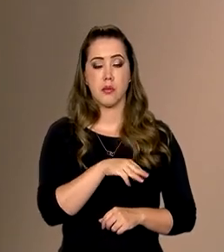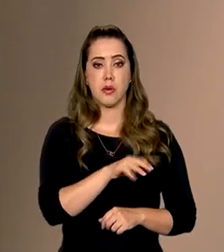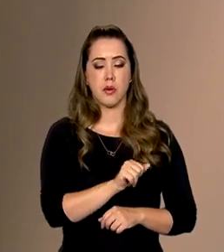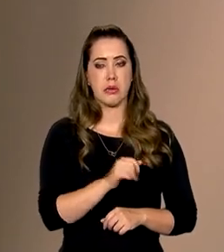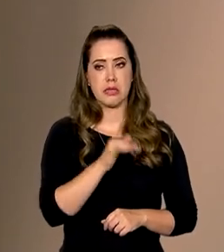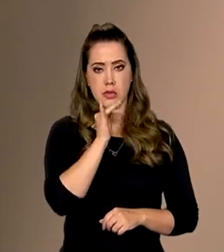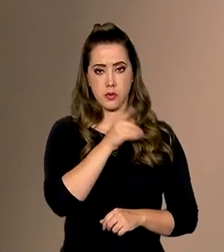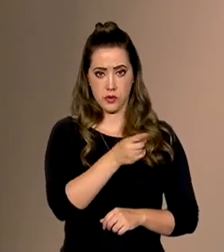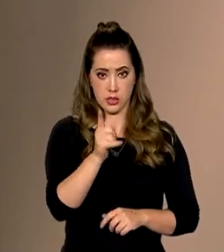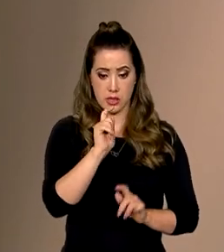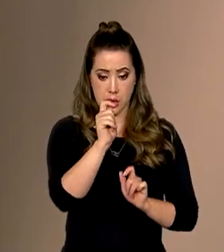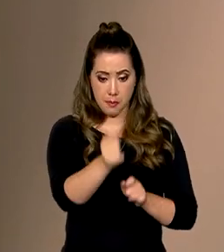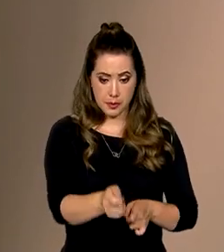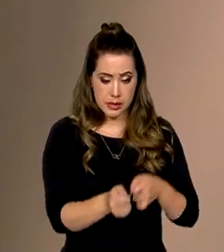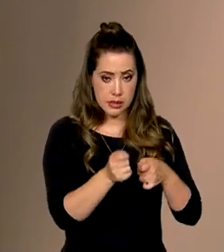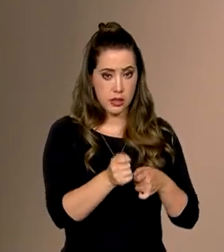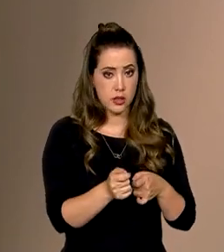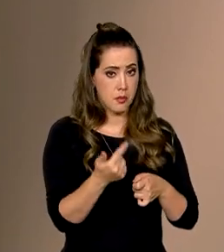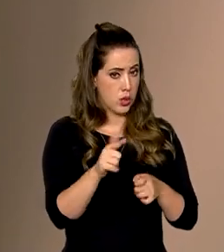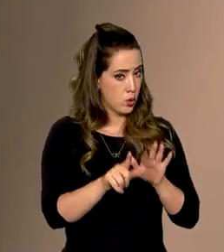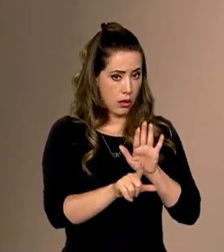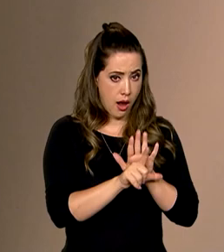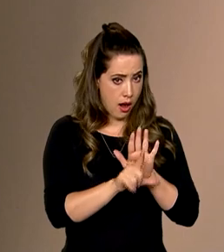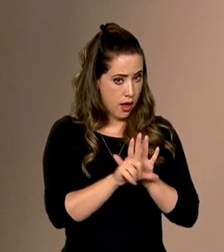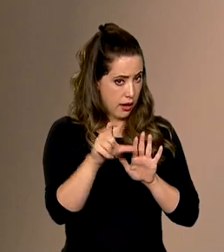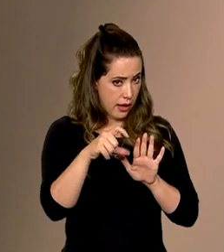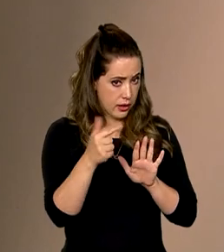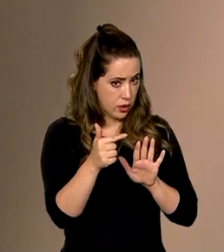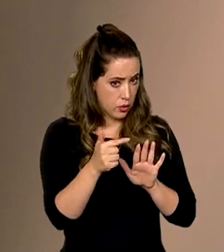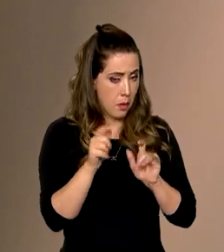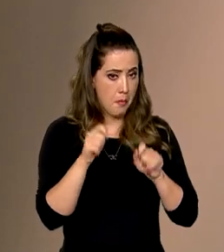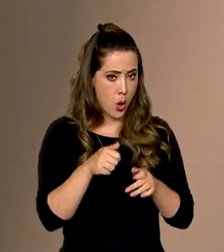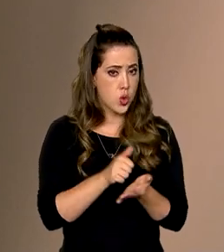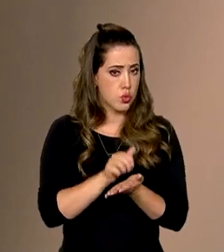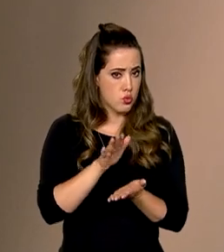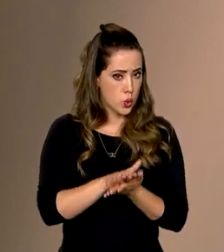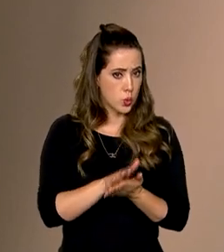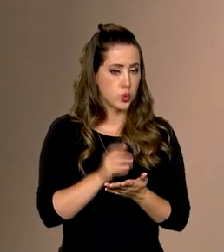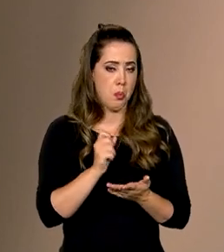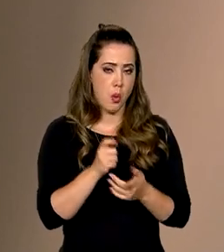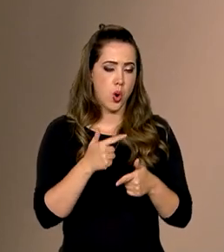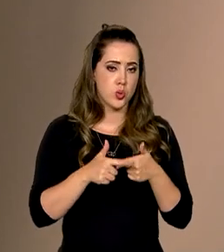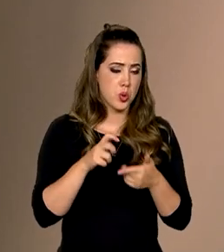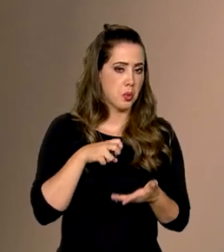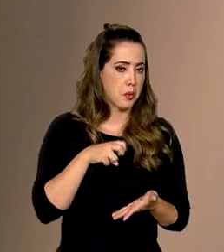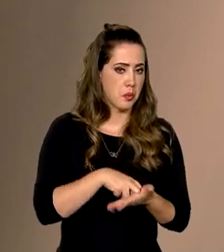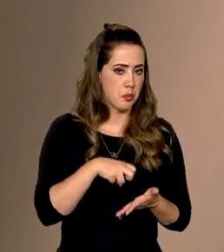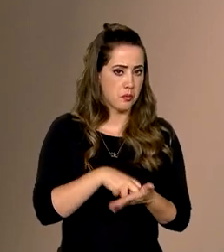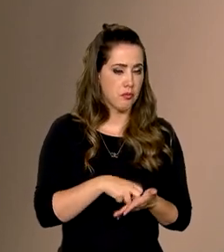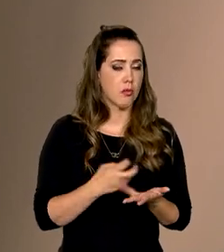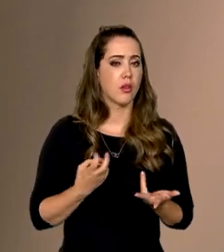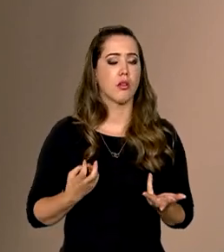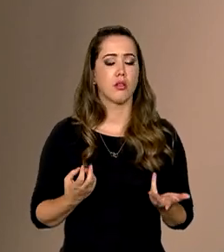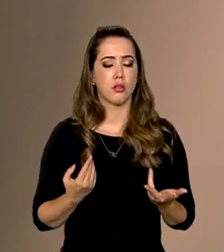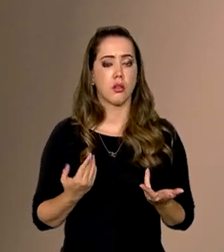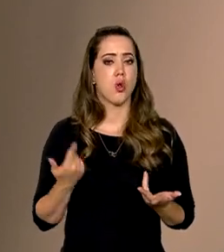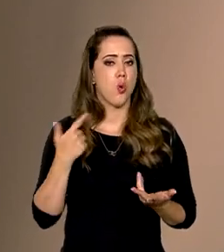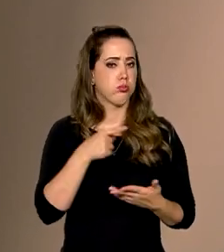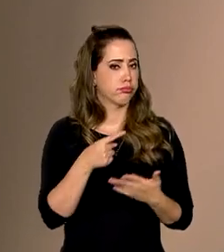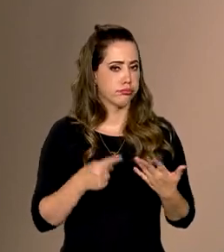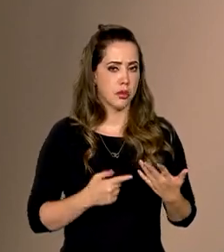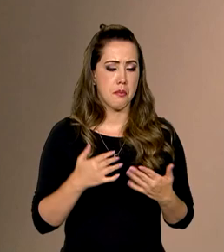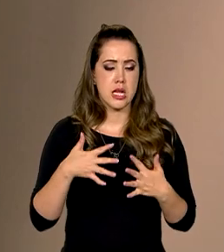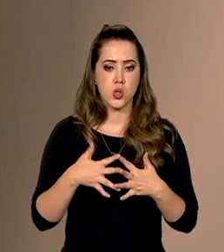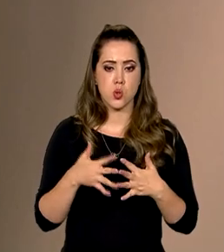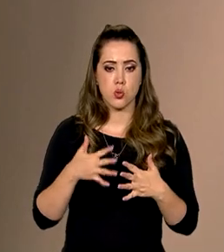está pescando e não está legalizado, você pode ser alvo de sanções, tanto do ponto de vista pecuniário, quanto até outras mais